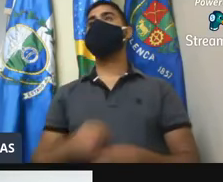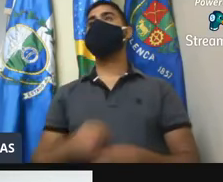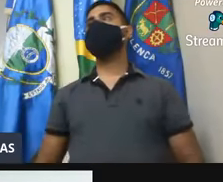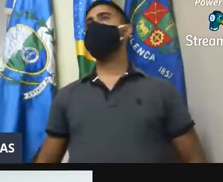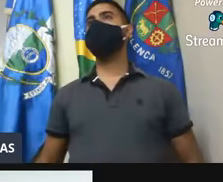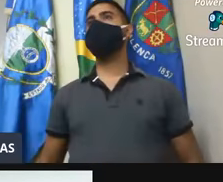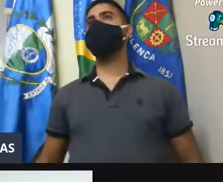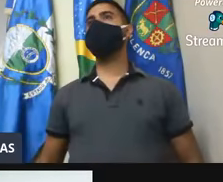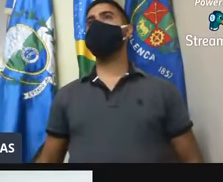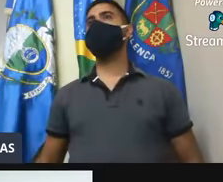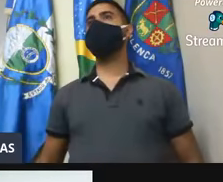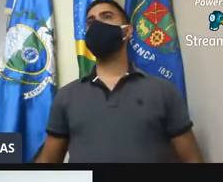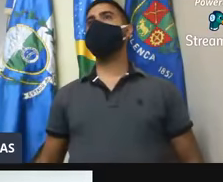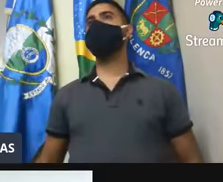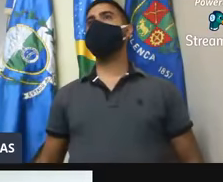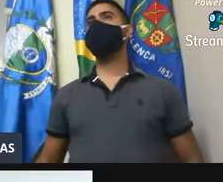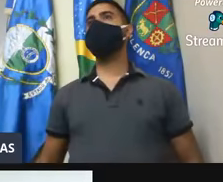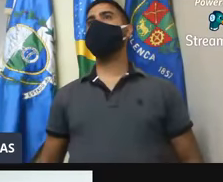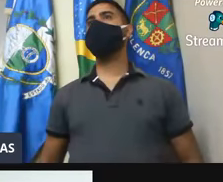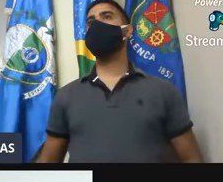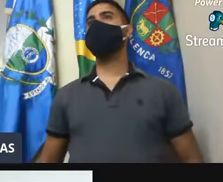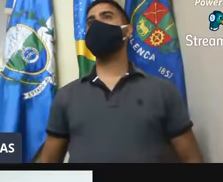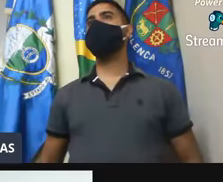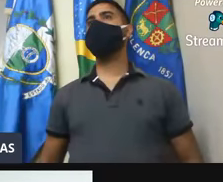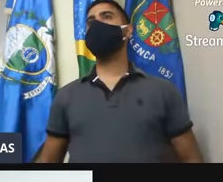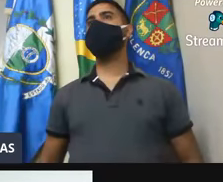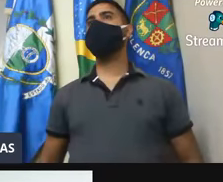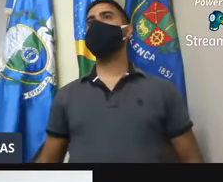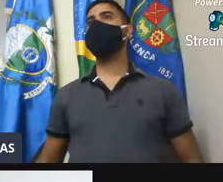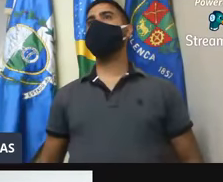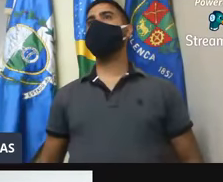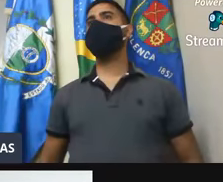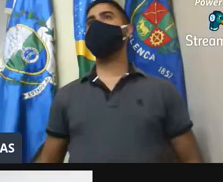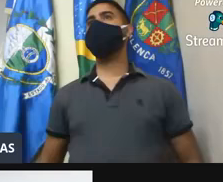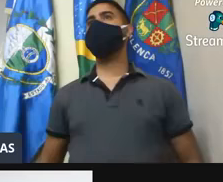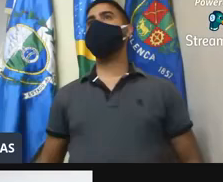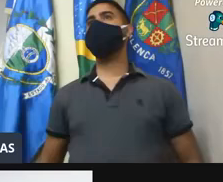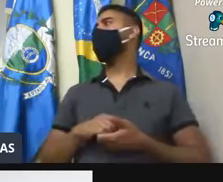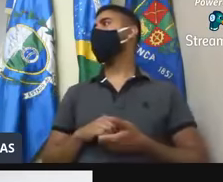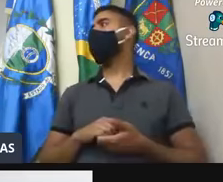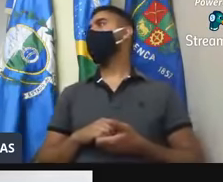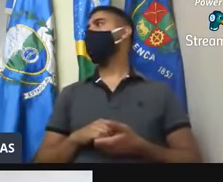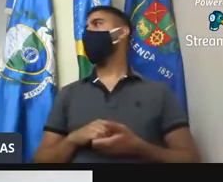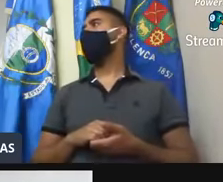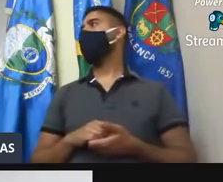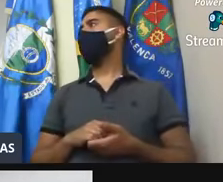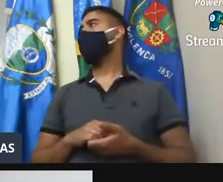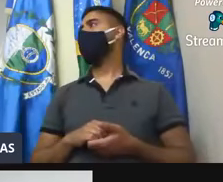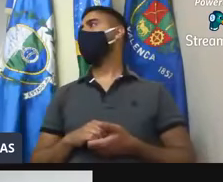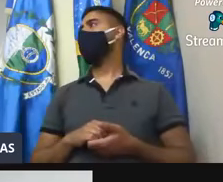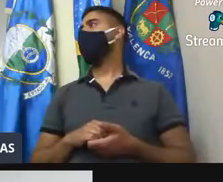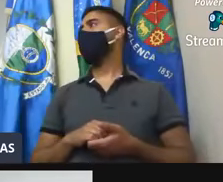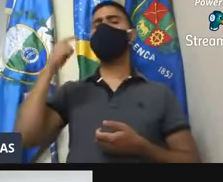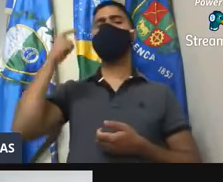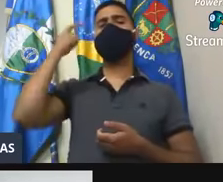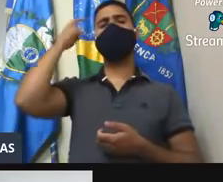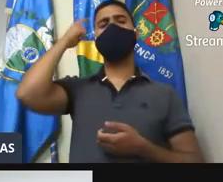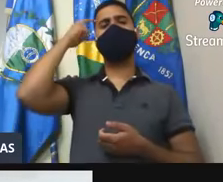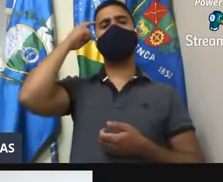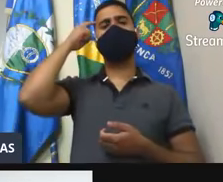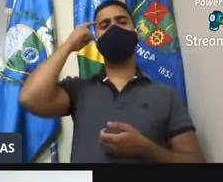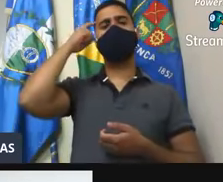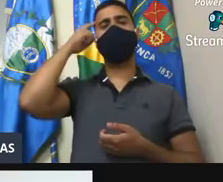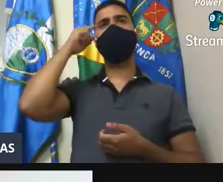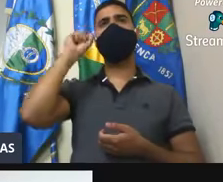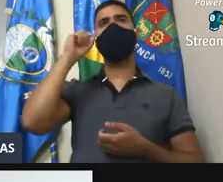É a cópia integral dos processos para os senhores vereadores. Os senhores vereadores esterem consciência do que vai ser